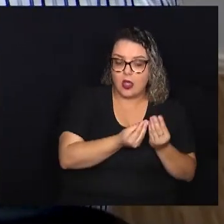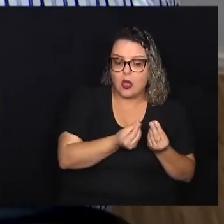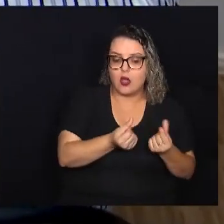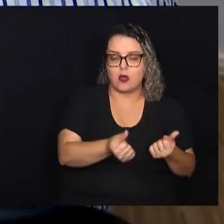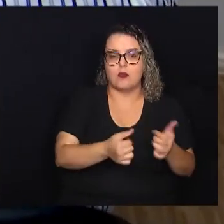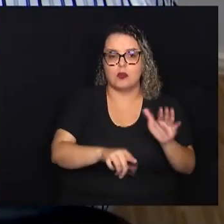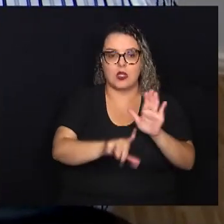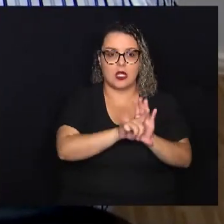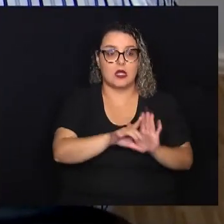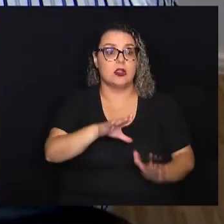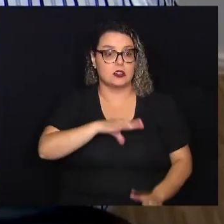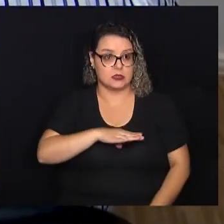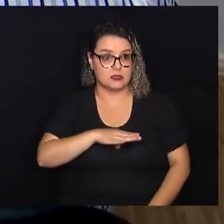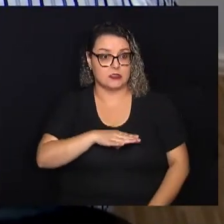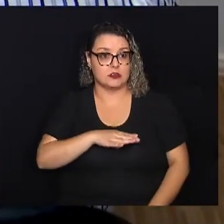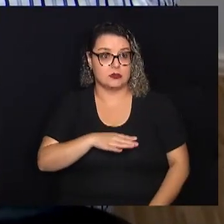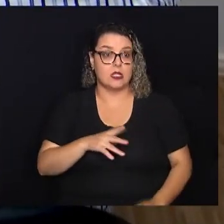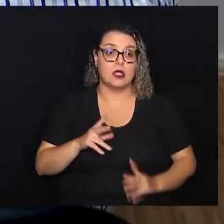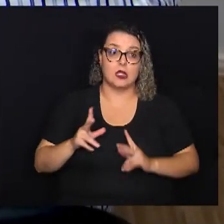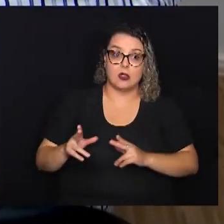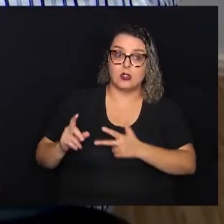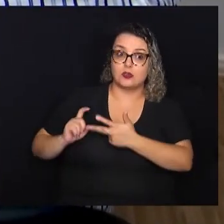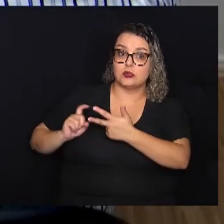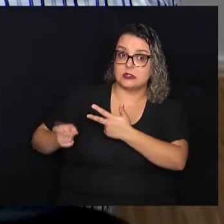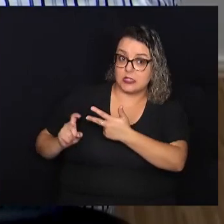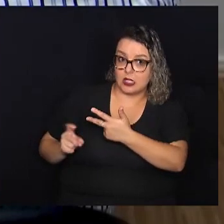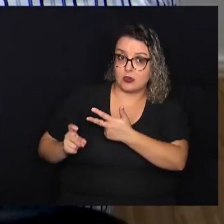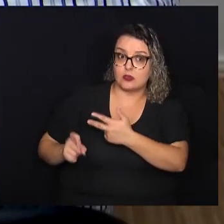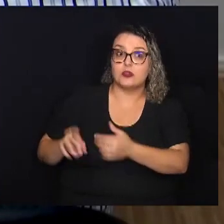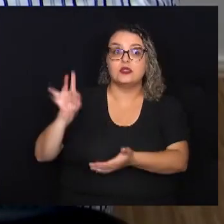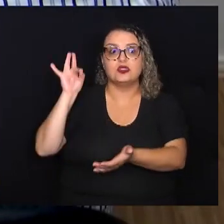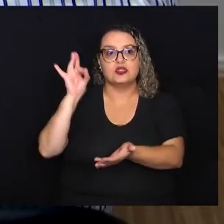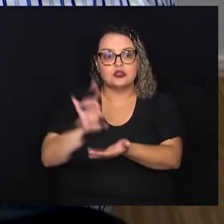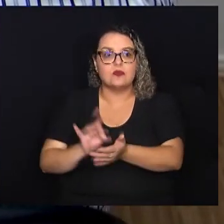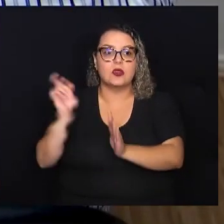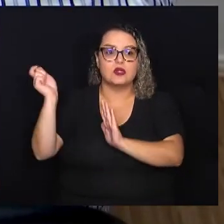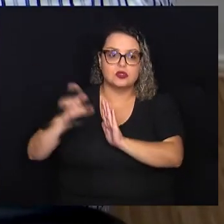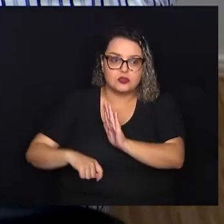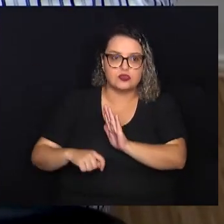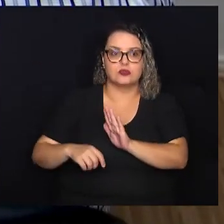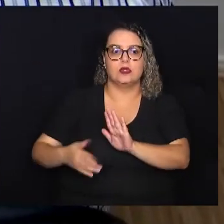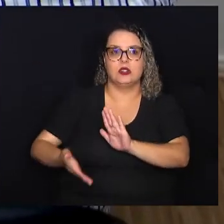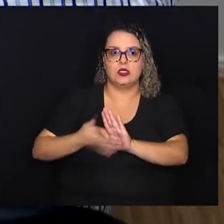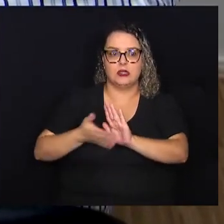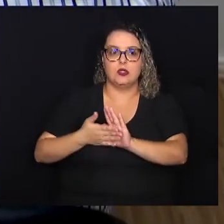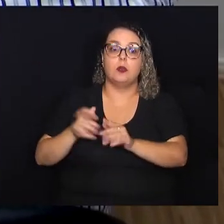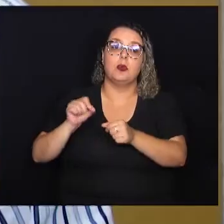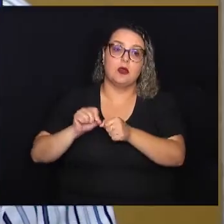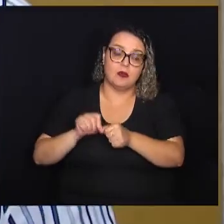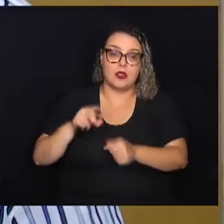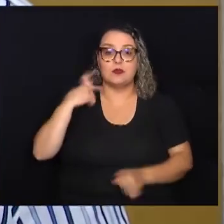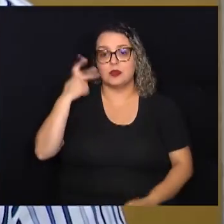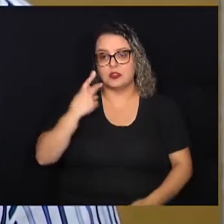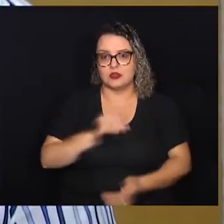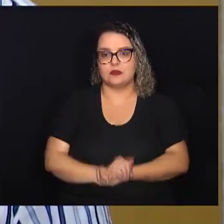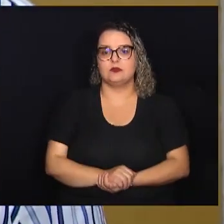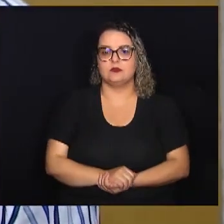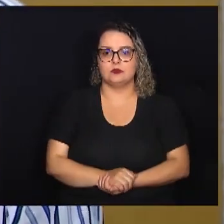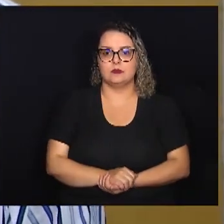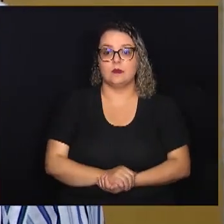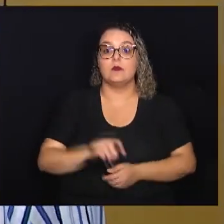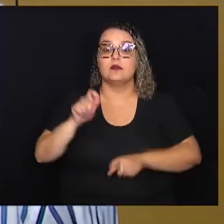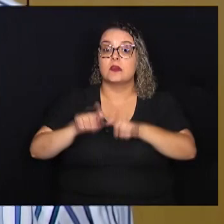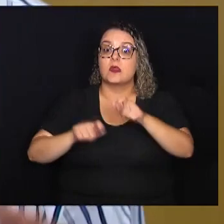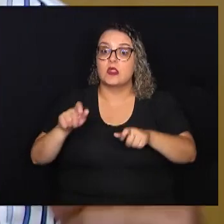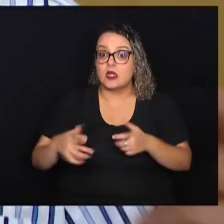as leis da cidade, enquanto o Executivo é quem, de fato, executa as propostas feitas pelos vereadores. As pessoas